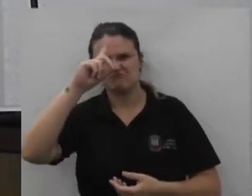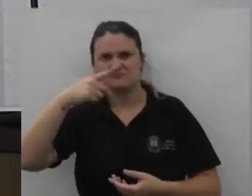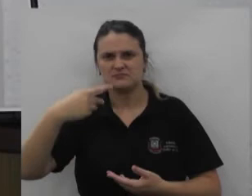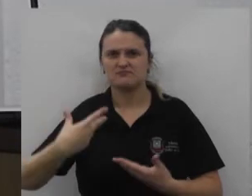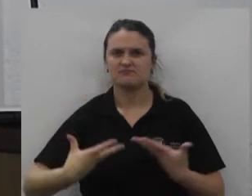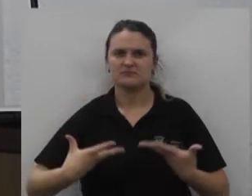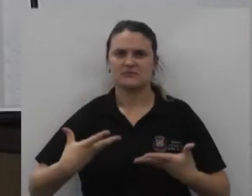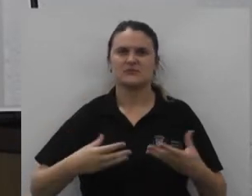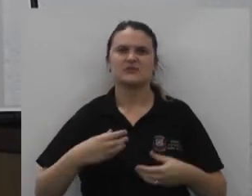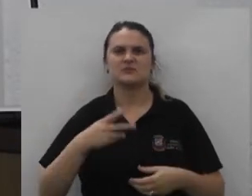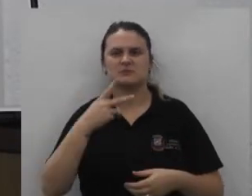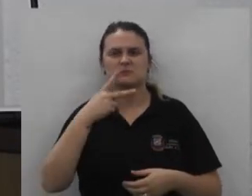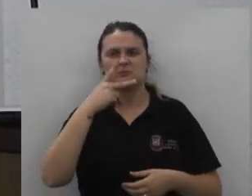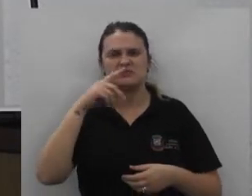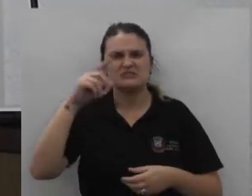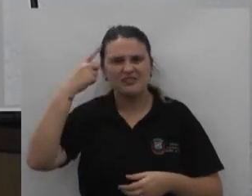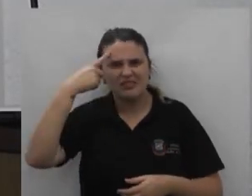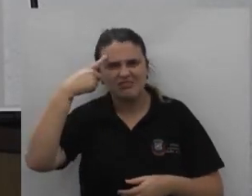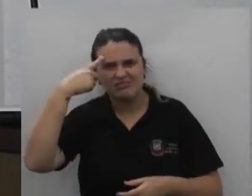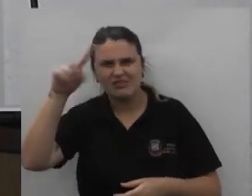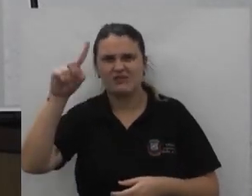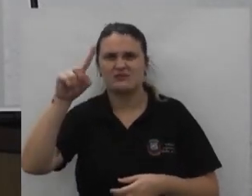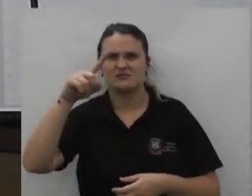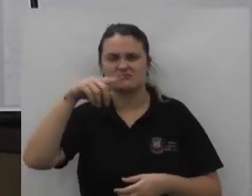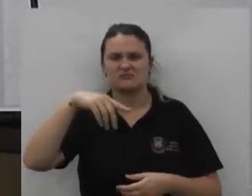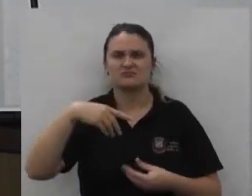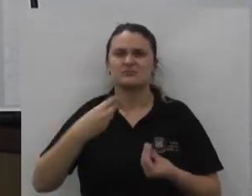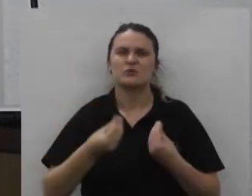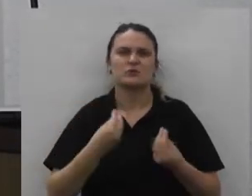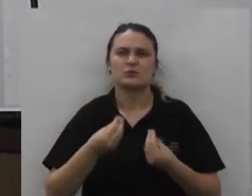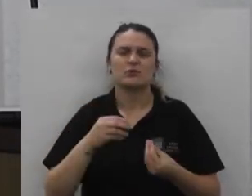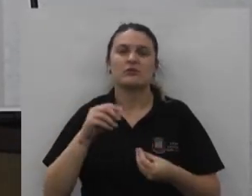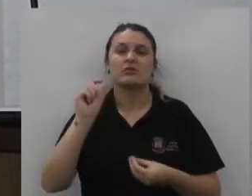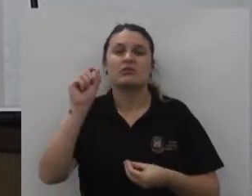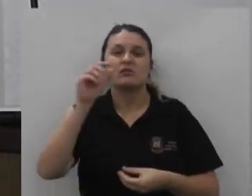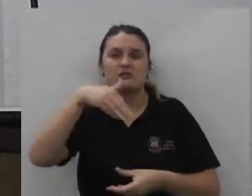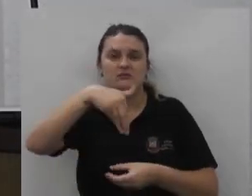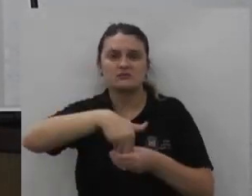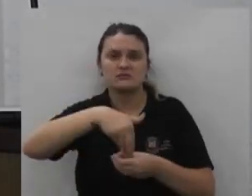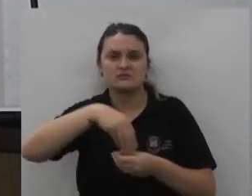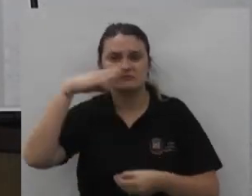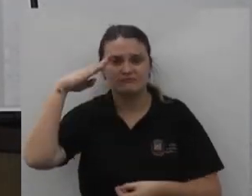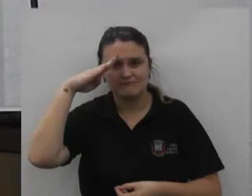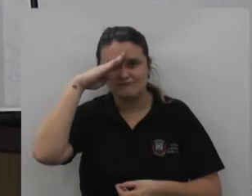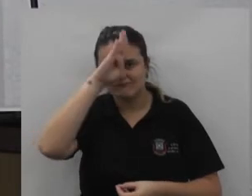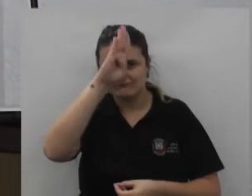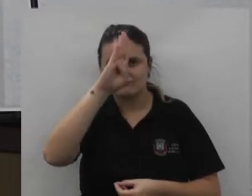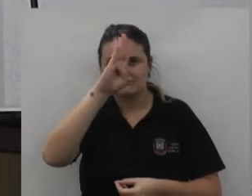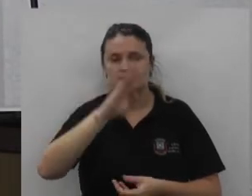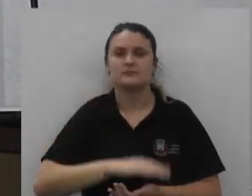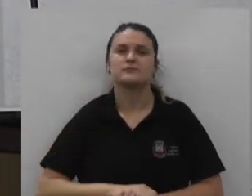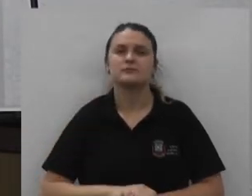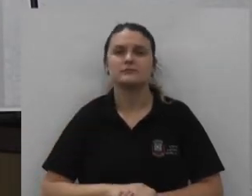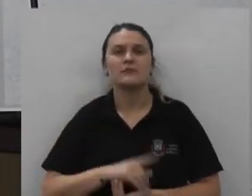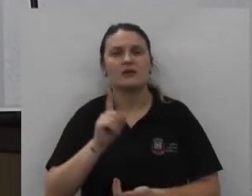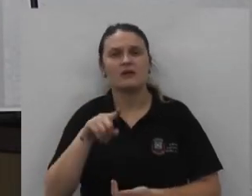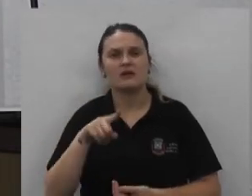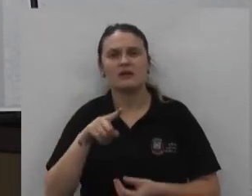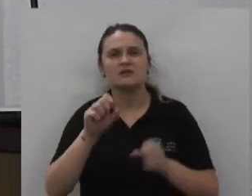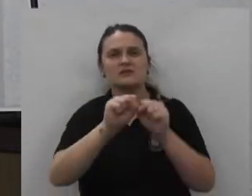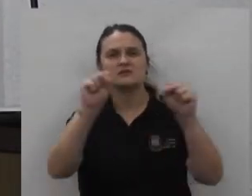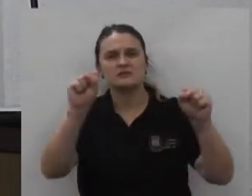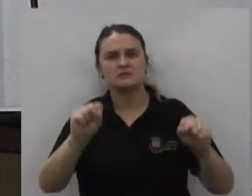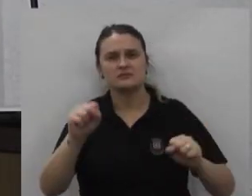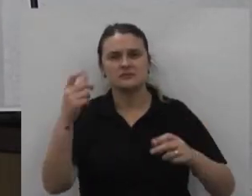em certo ponto radical o que elegeu Jair Bolsonaro realmente é o